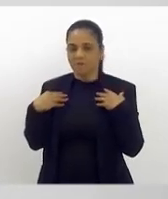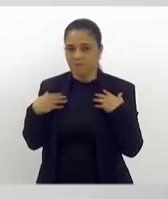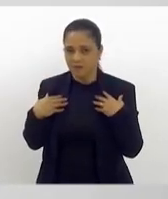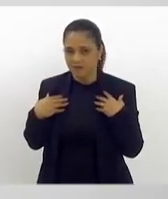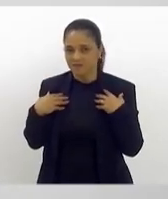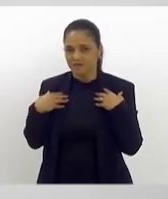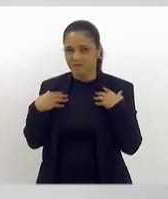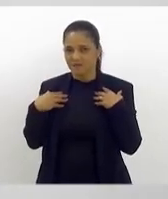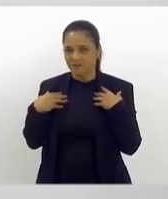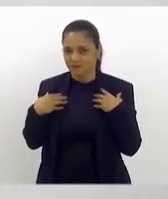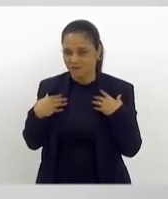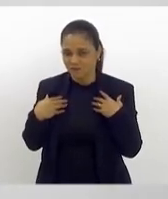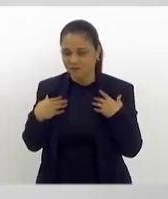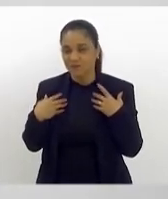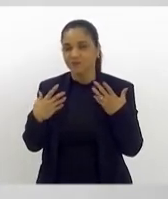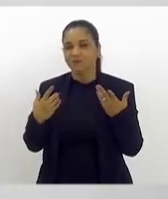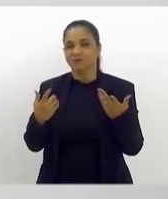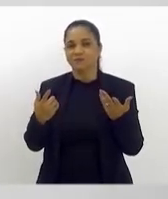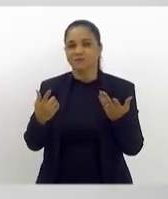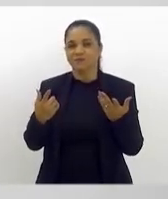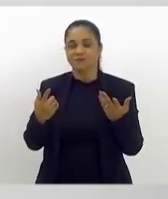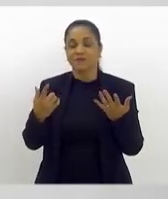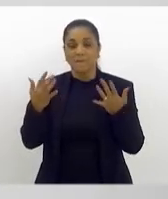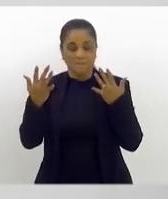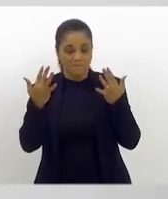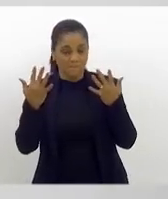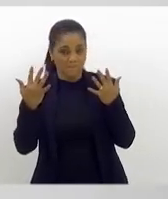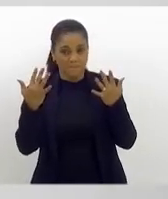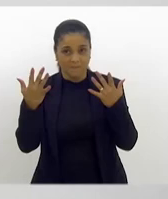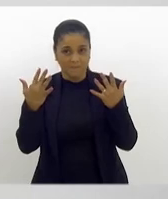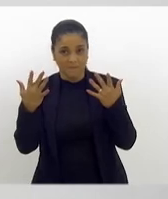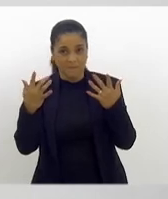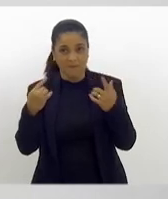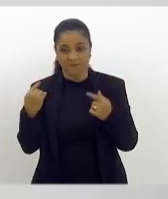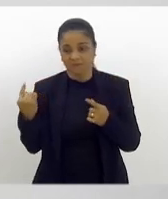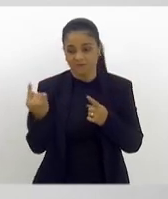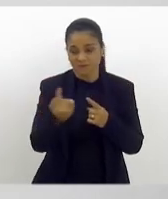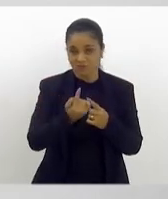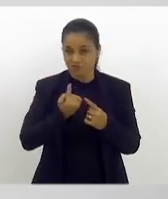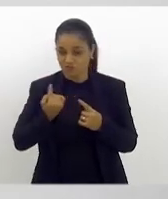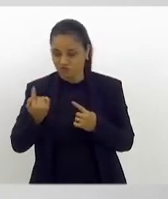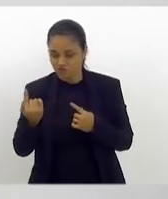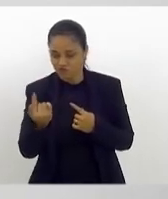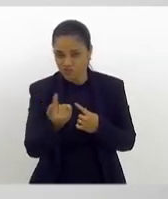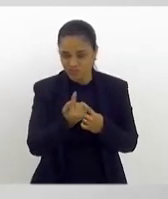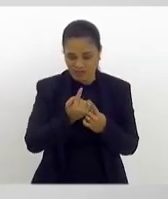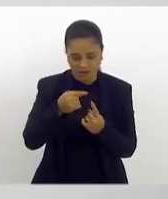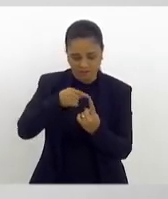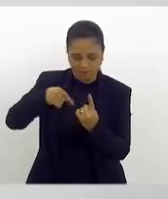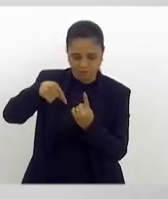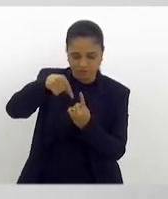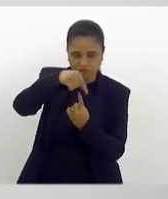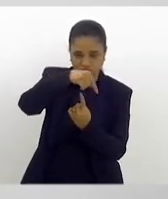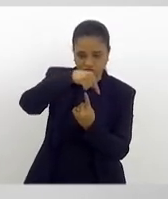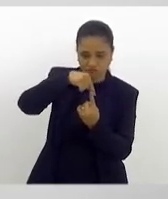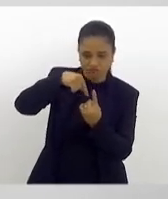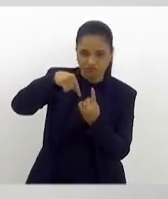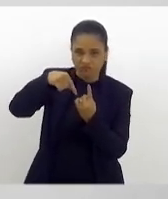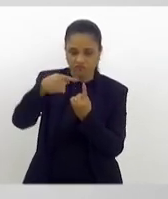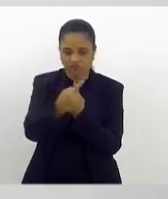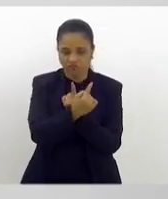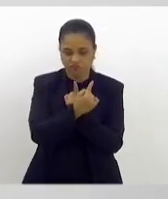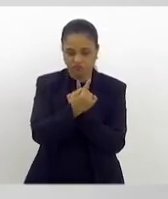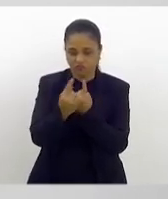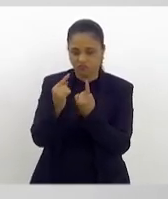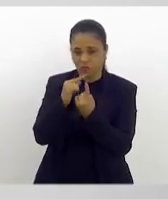corpo, como mexer-se em torno de si, girar. É